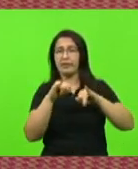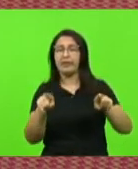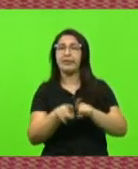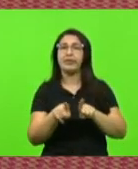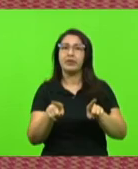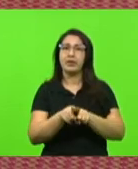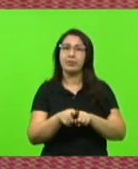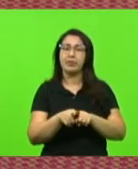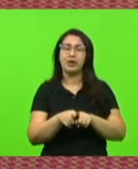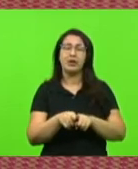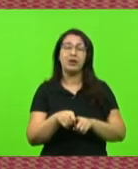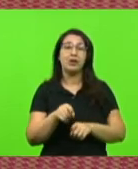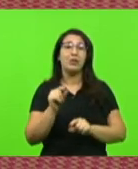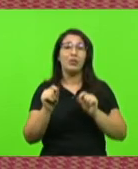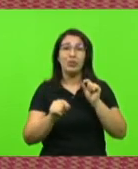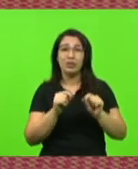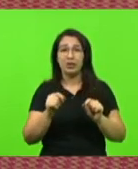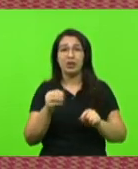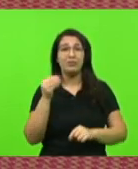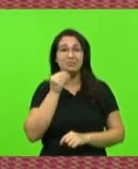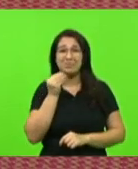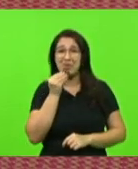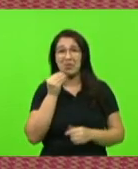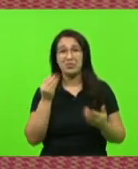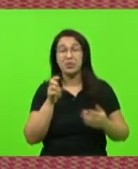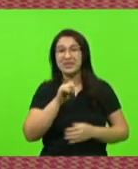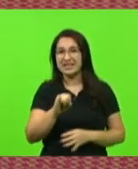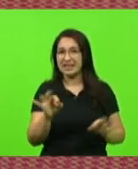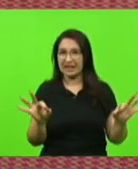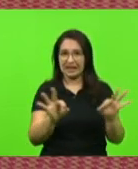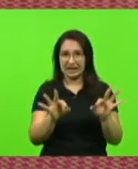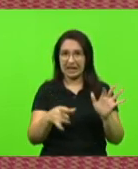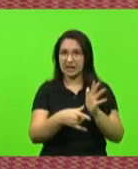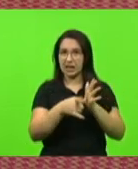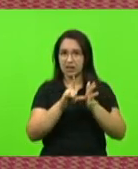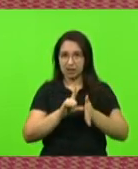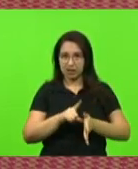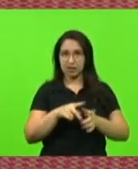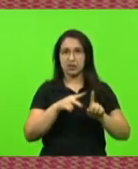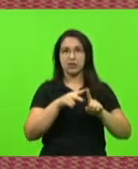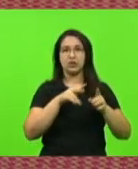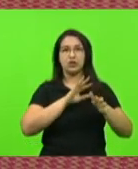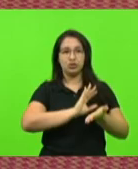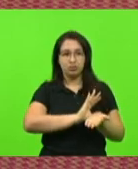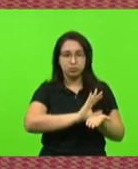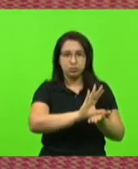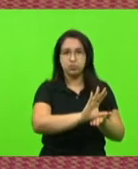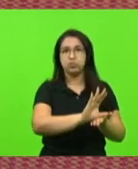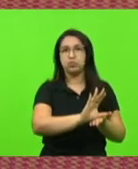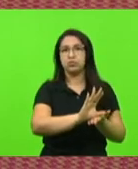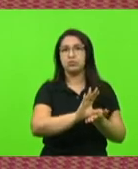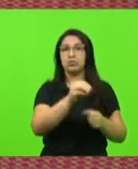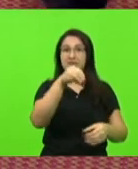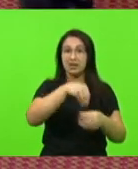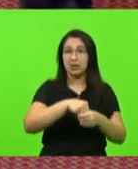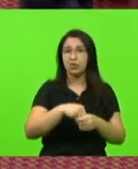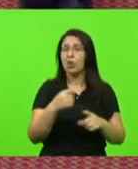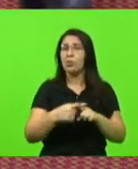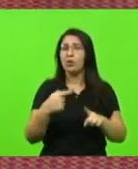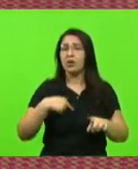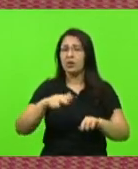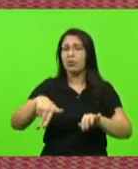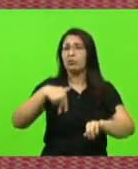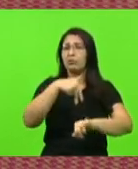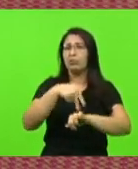aconteceu, é a constatação do óbvio. Se não houver esse tipo de investimentos diretos lá dentro, e por que o deputado vem aqui e